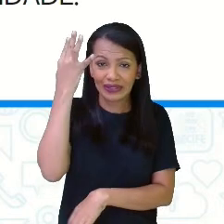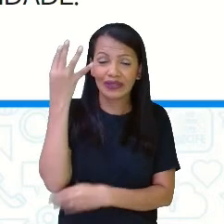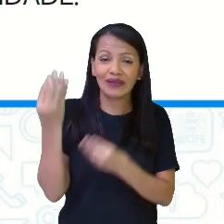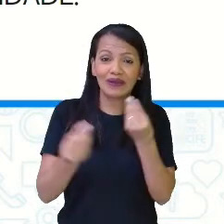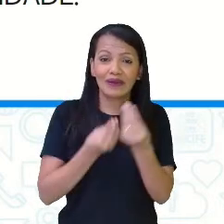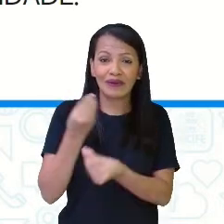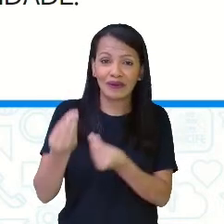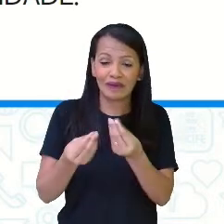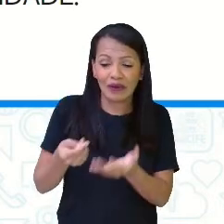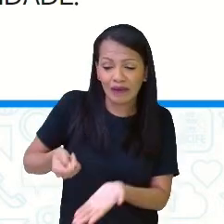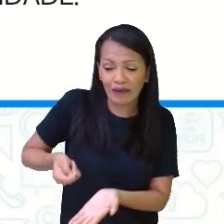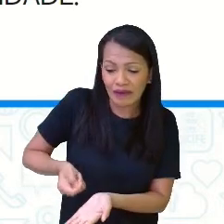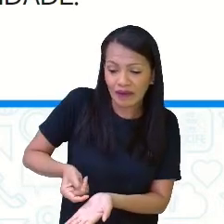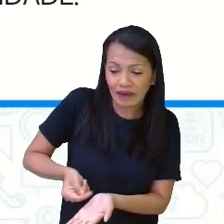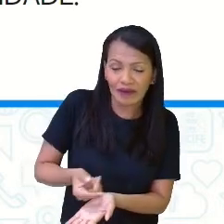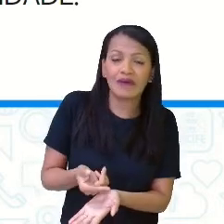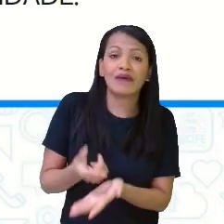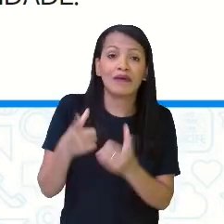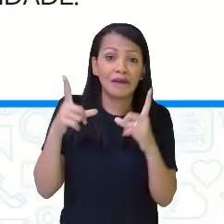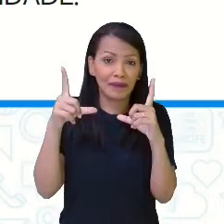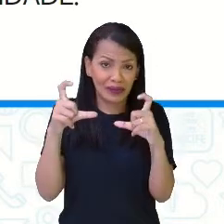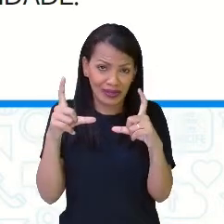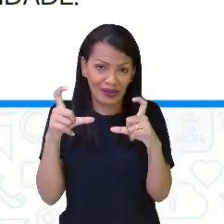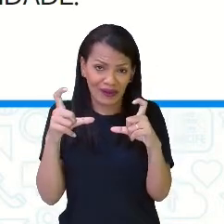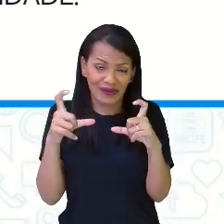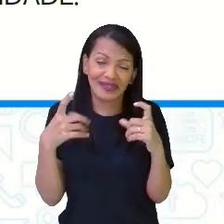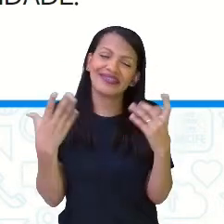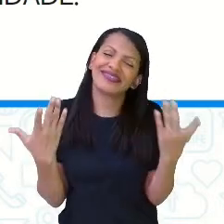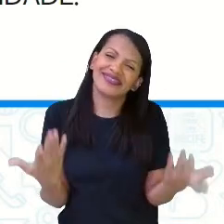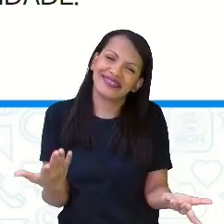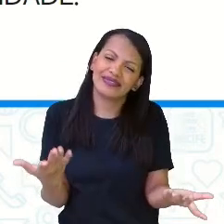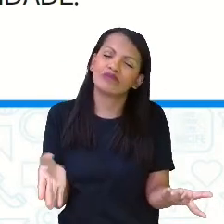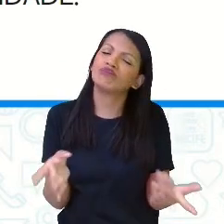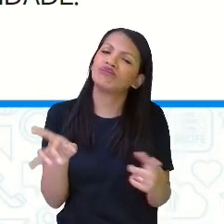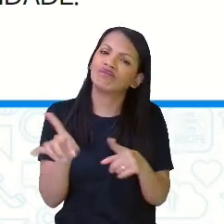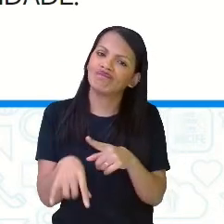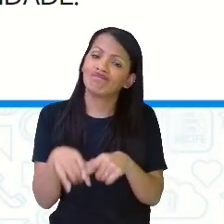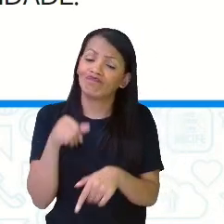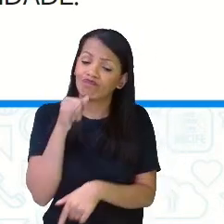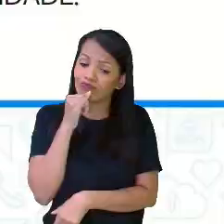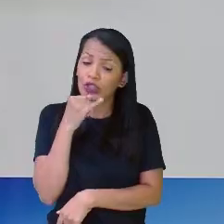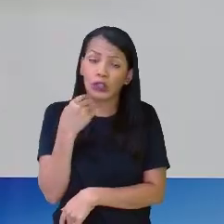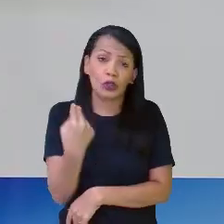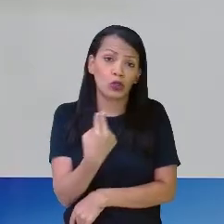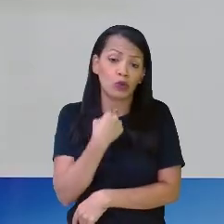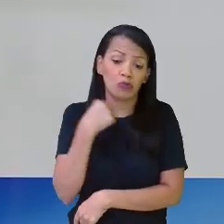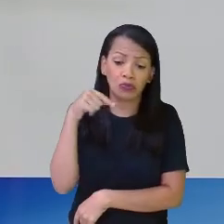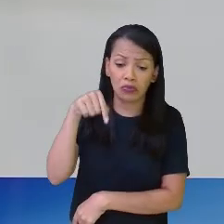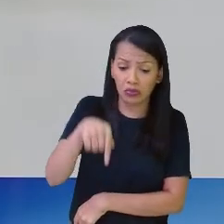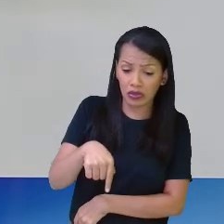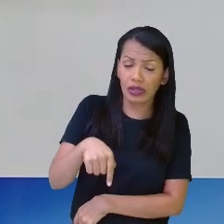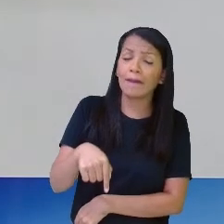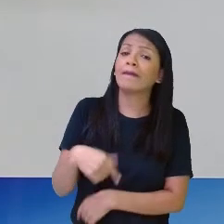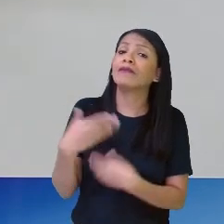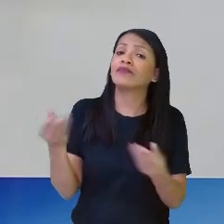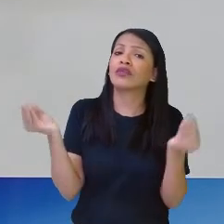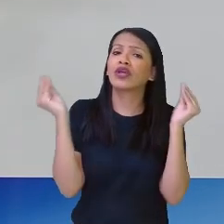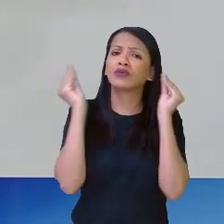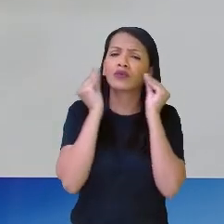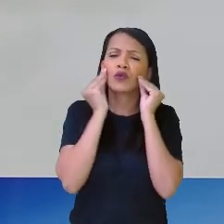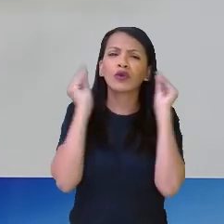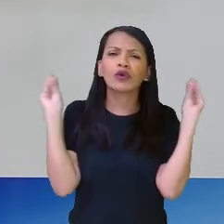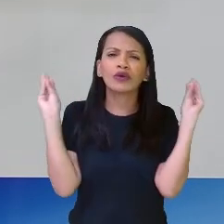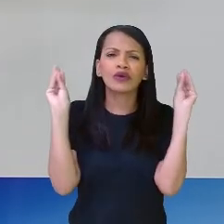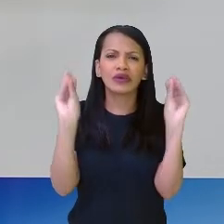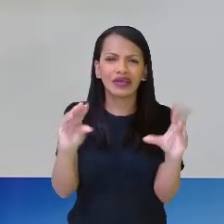bolas de gude. Tá bom? Então, printou? Pois é. Infelizmente, eu não posso mais ficar com vocês, mas, ó, um